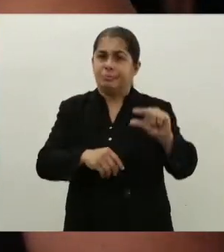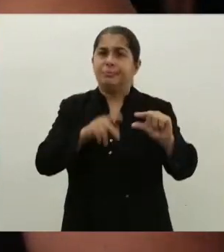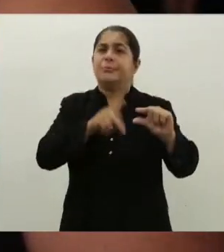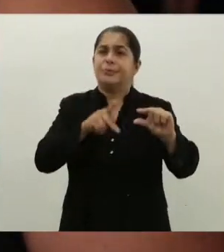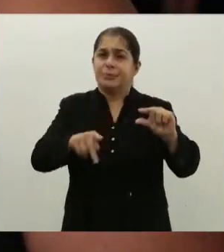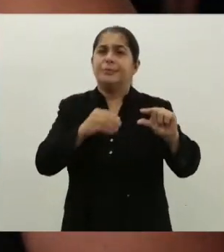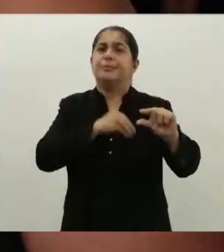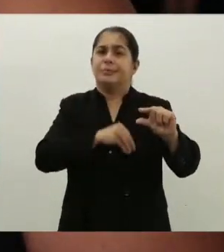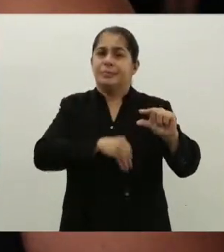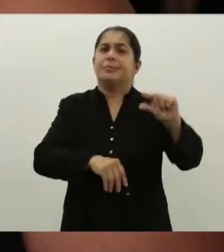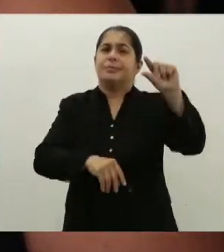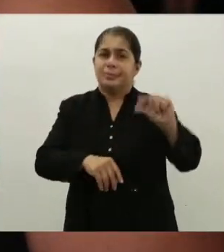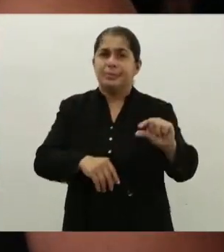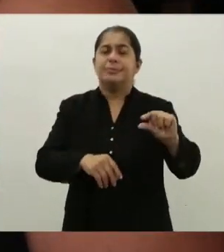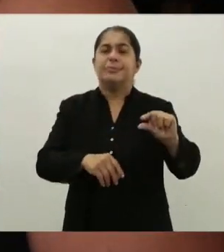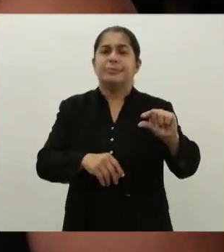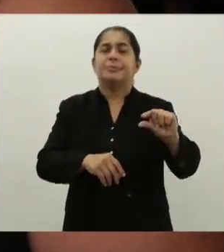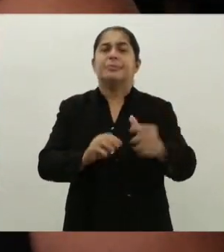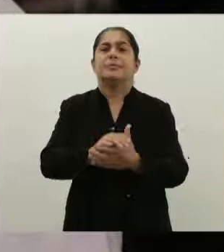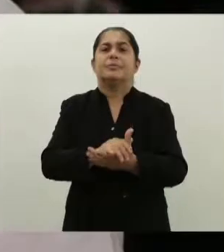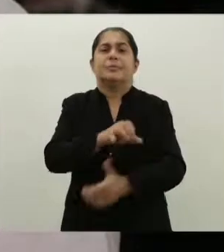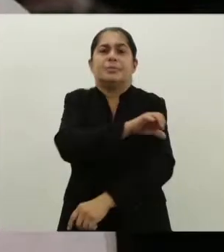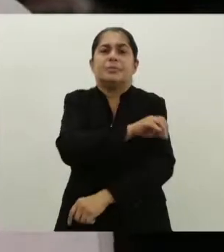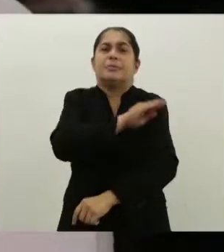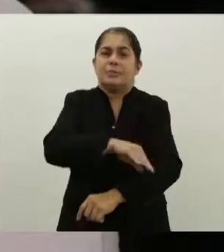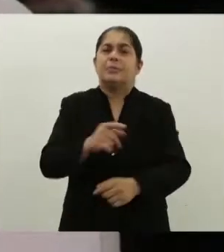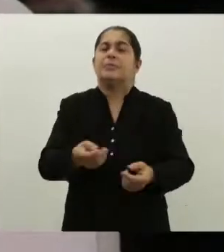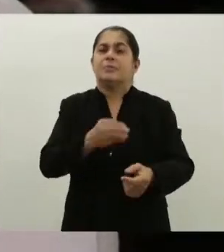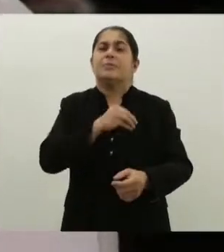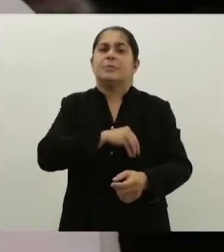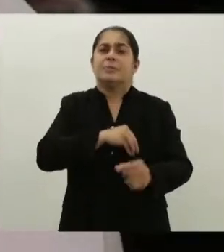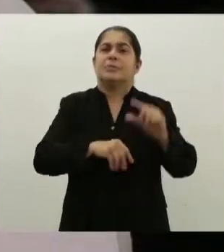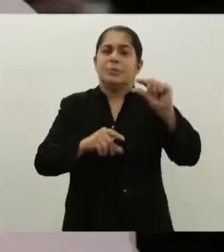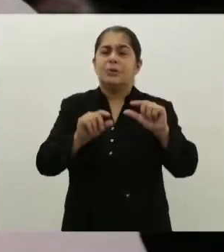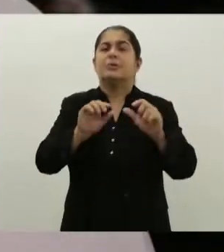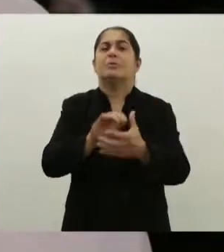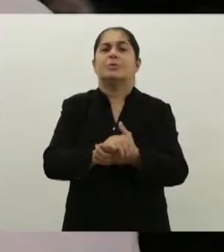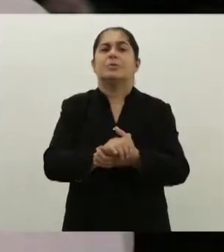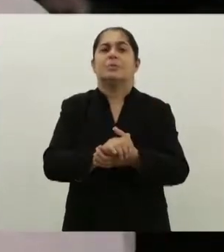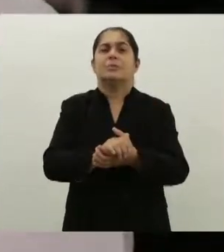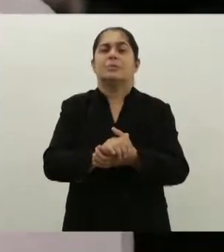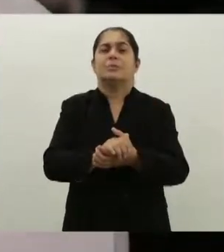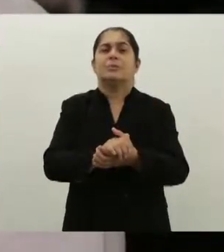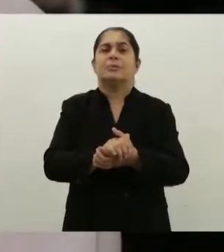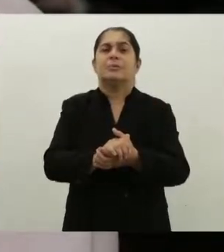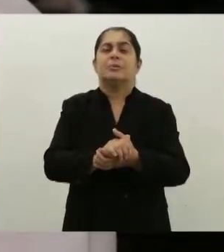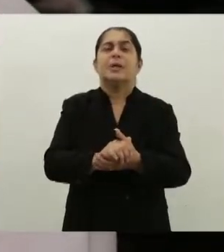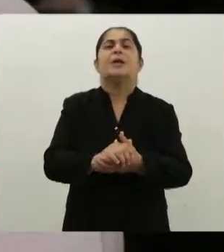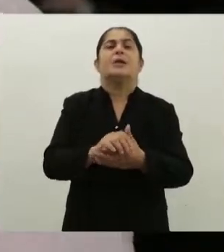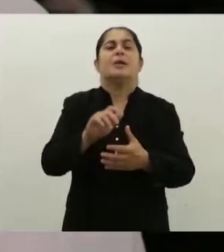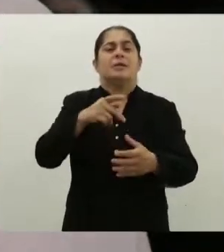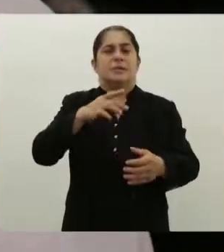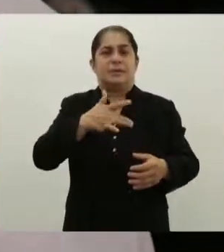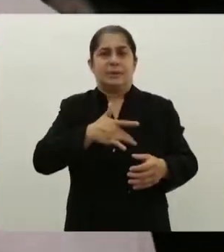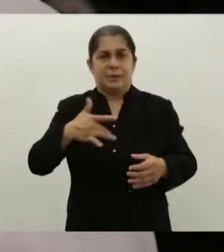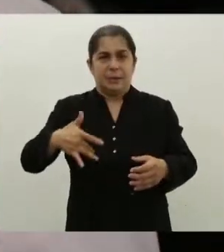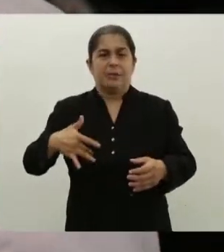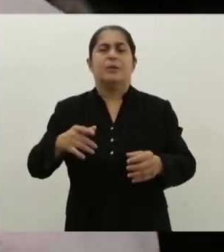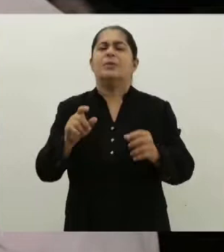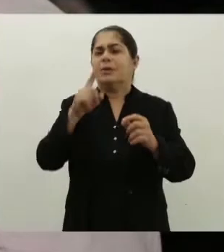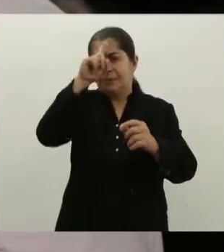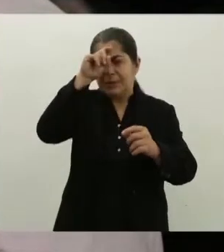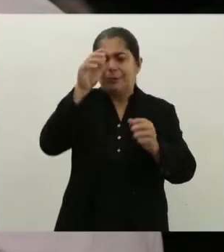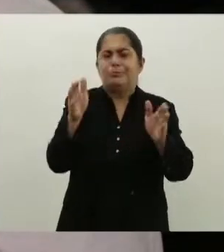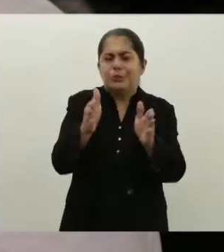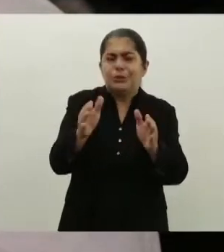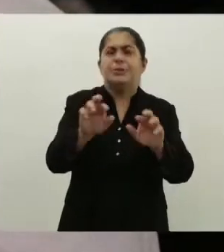professores de educação básica 1. Os postos de saúde continuam fechados. Os que têm feito